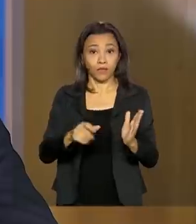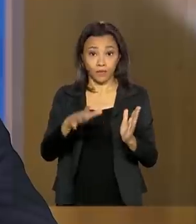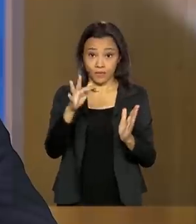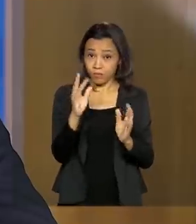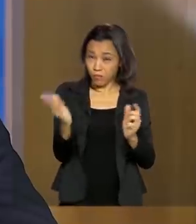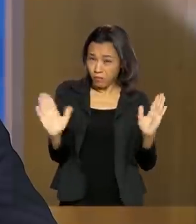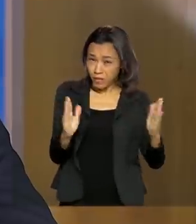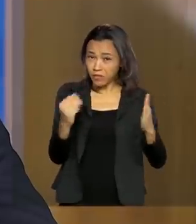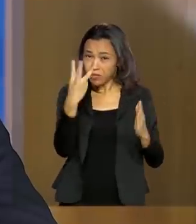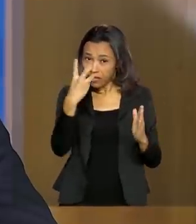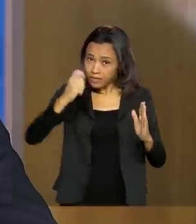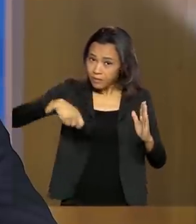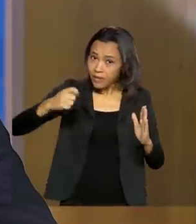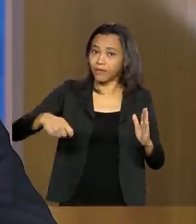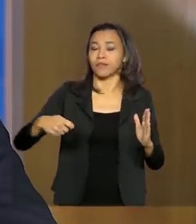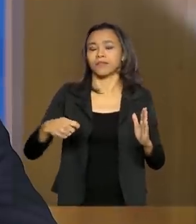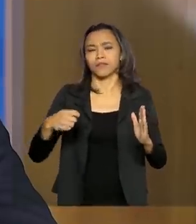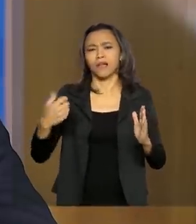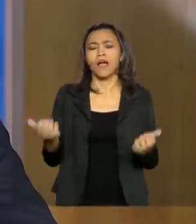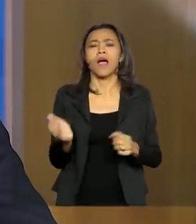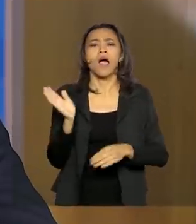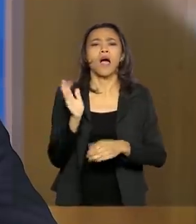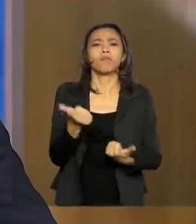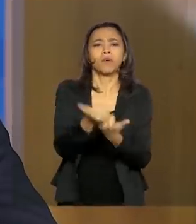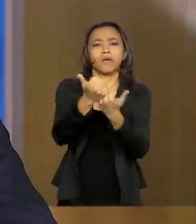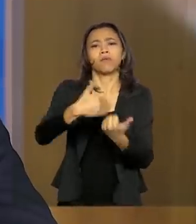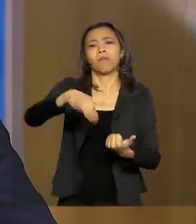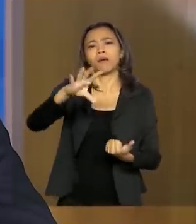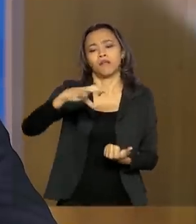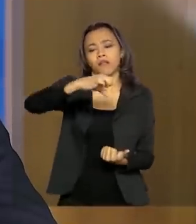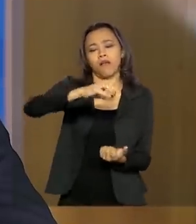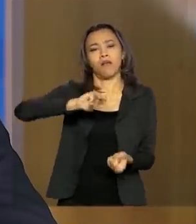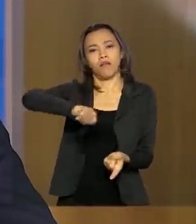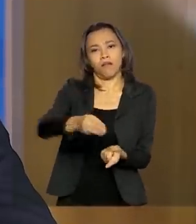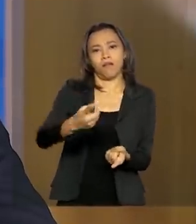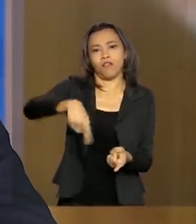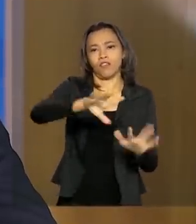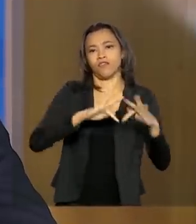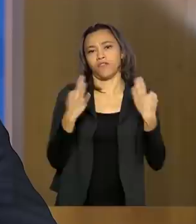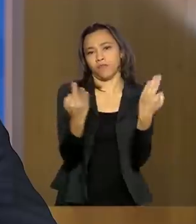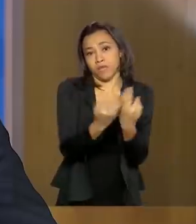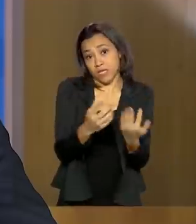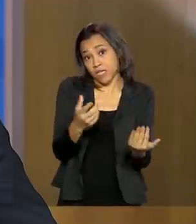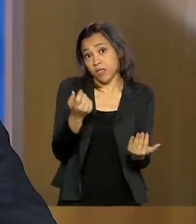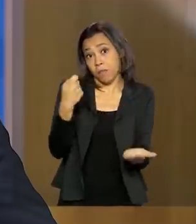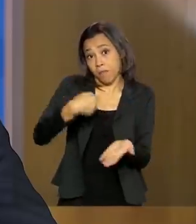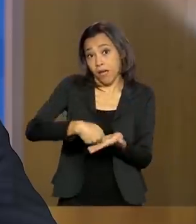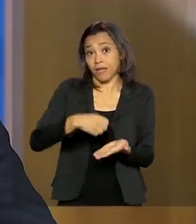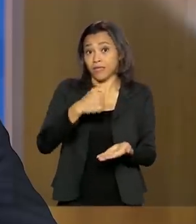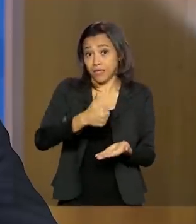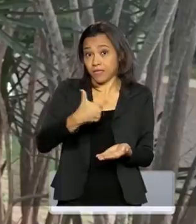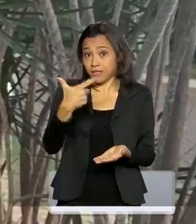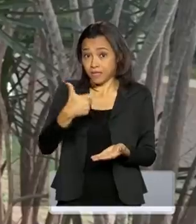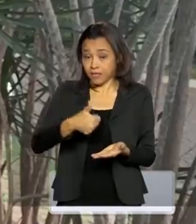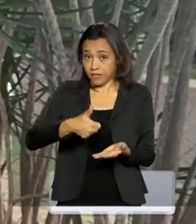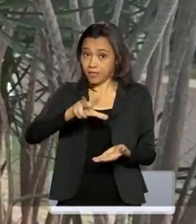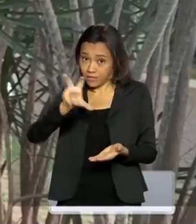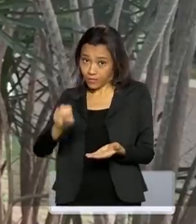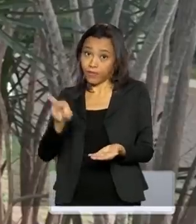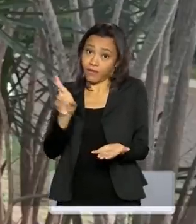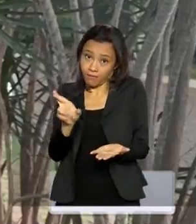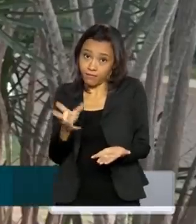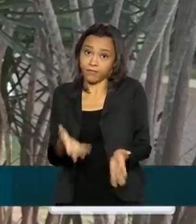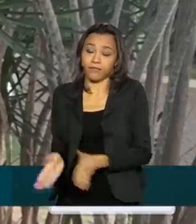meses, atendendo a mais de 9 milhões de famílias que tenham suas contas de até 150 reais. Serão